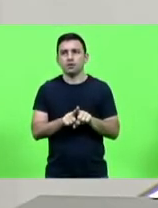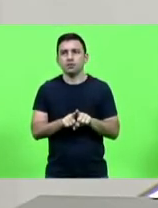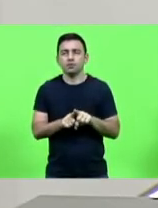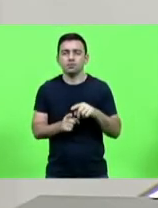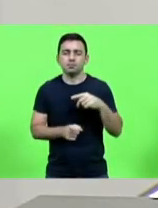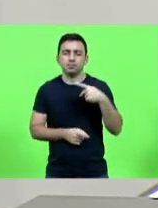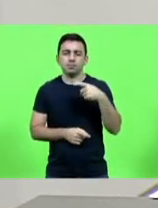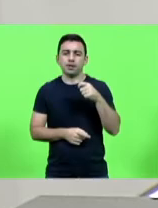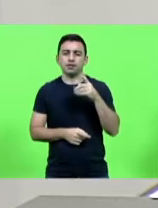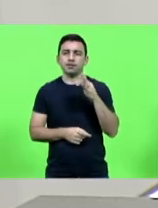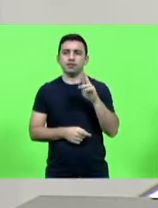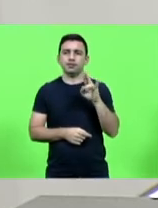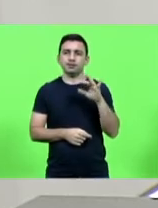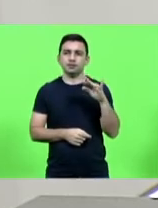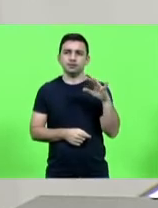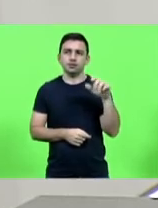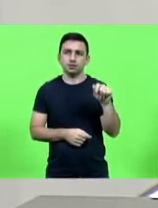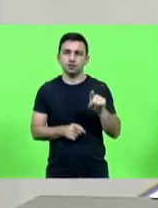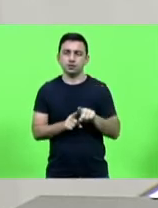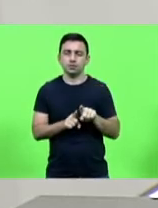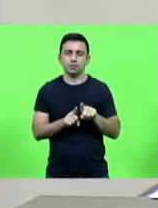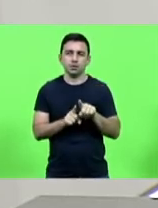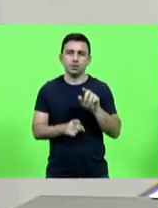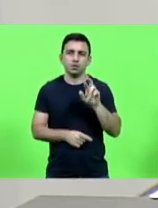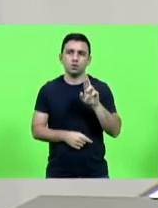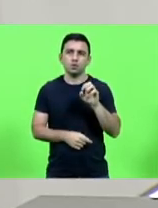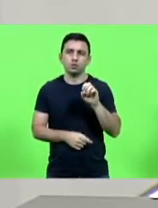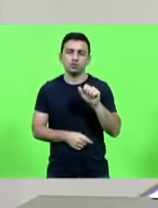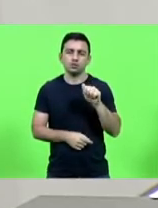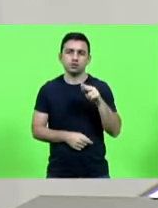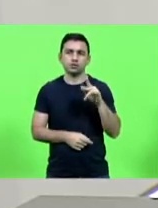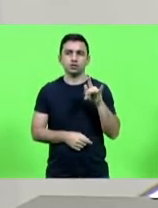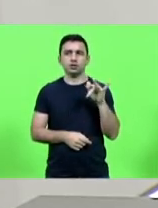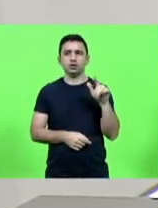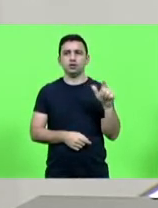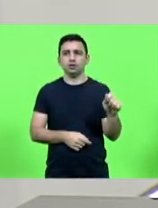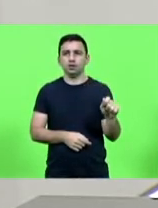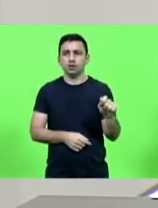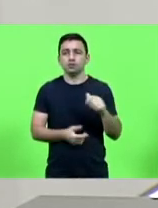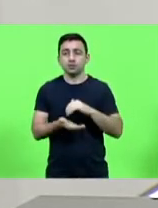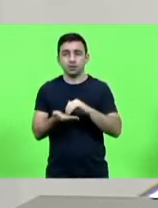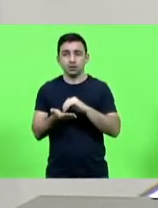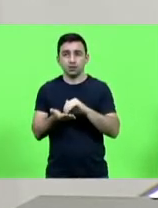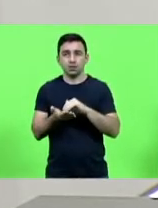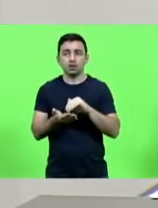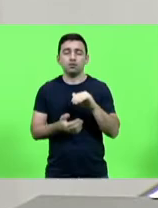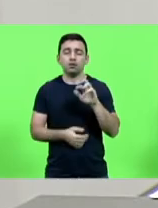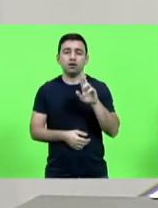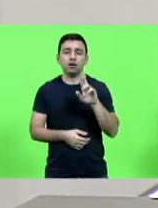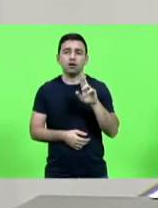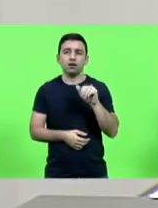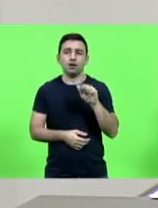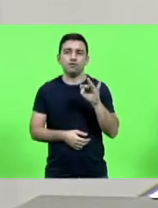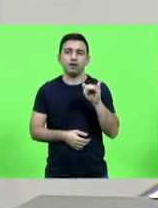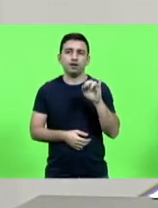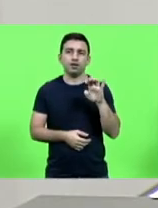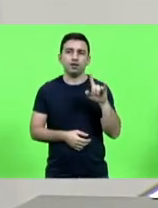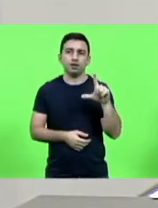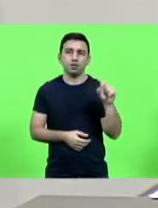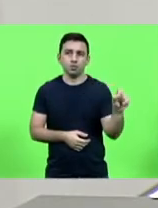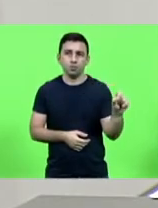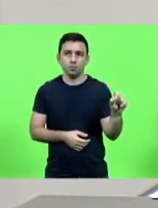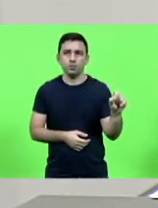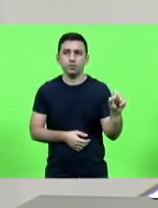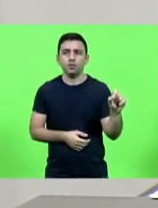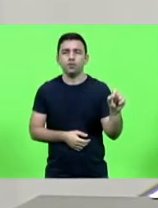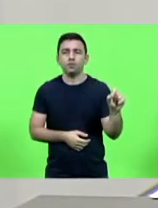e Rosângela de Barba e o secretário de desenvolvimento Rafaello Furlani De